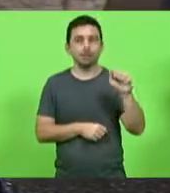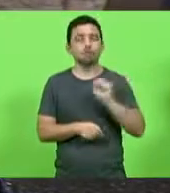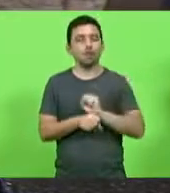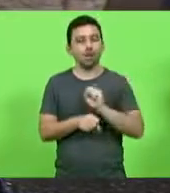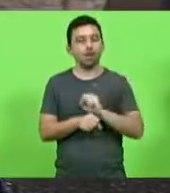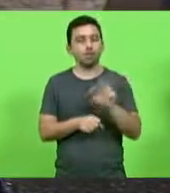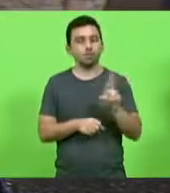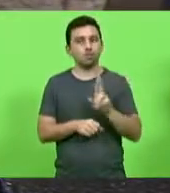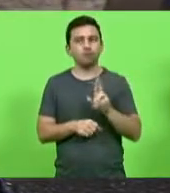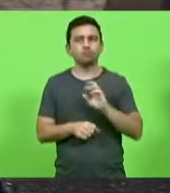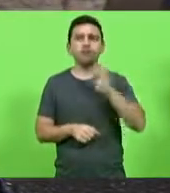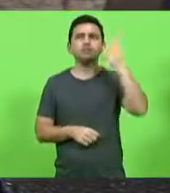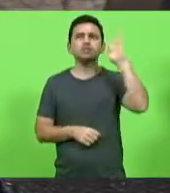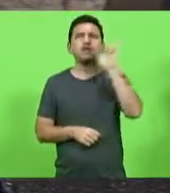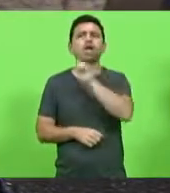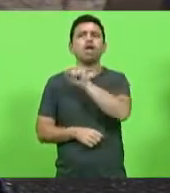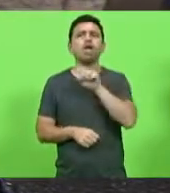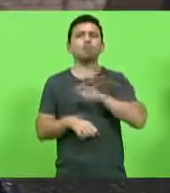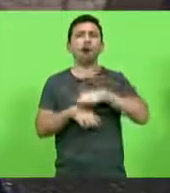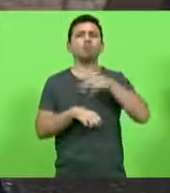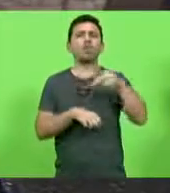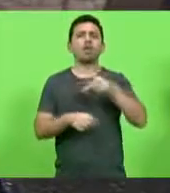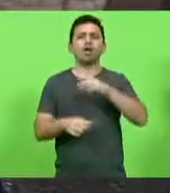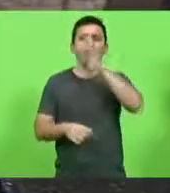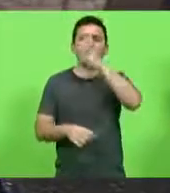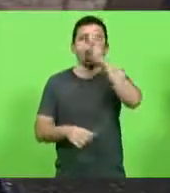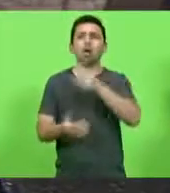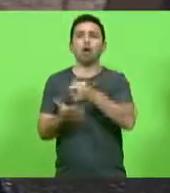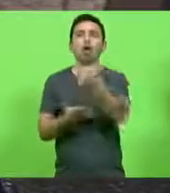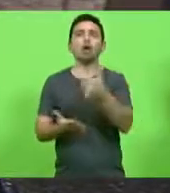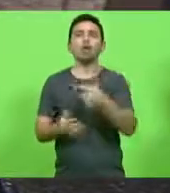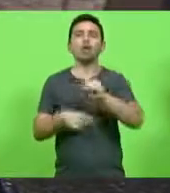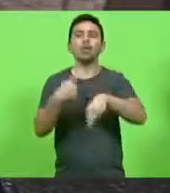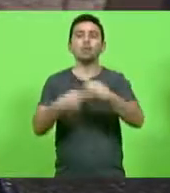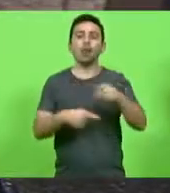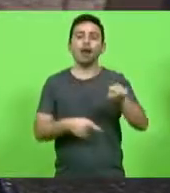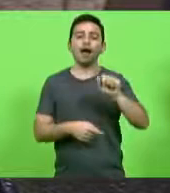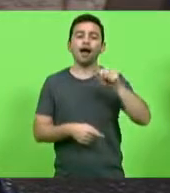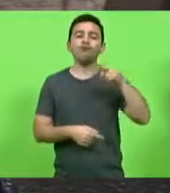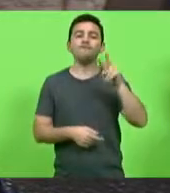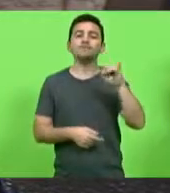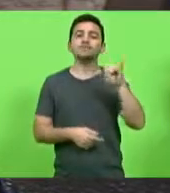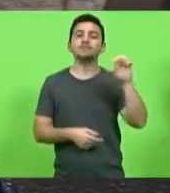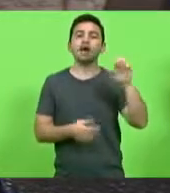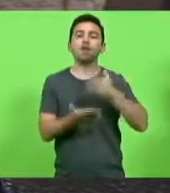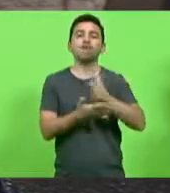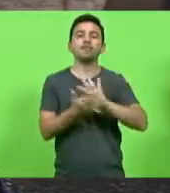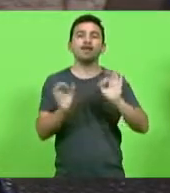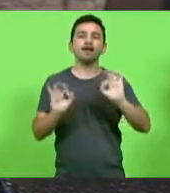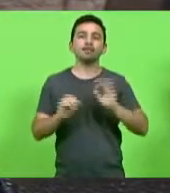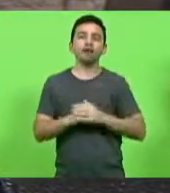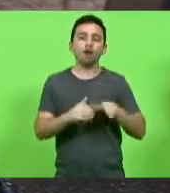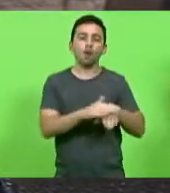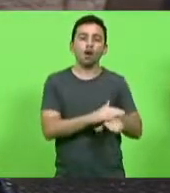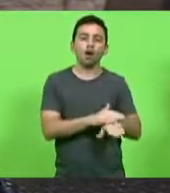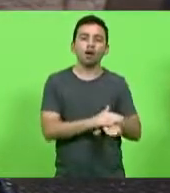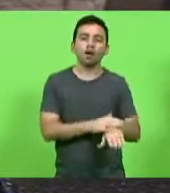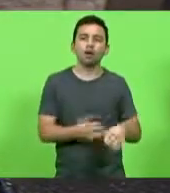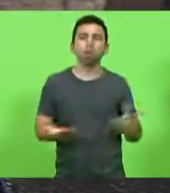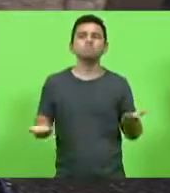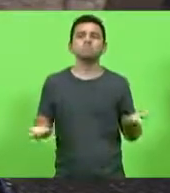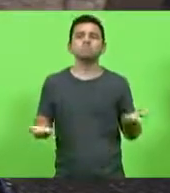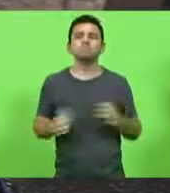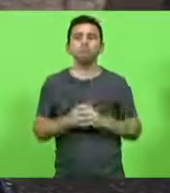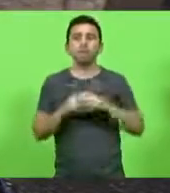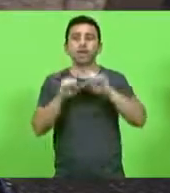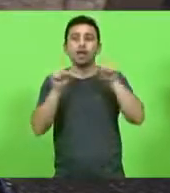vacinas e depois a Anvisa não aprova. E aí ele fica ali com aquelas vacinas todas estocadas lá, que